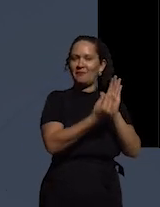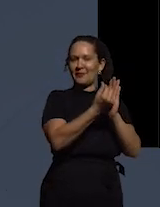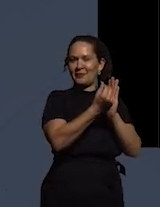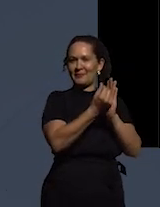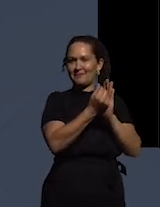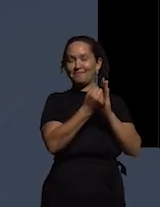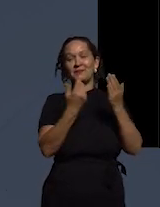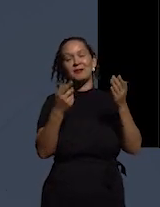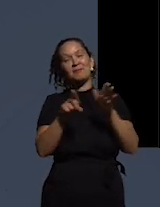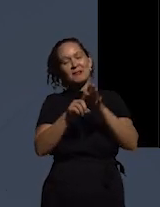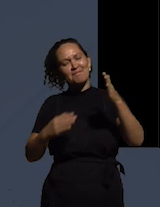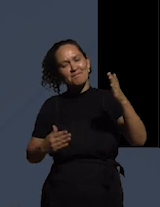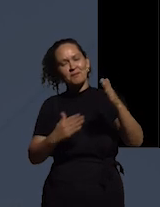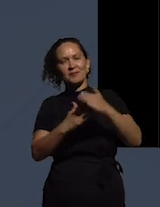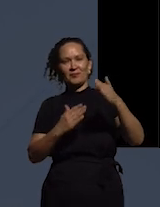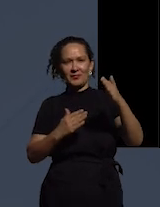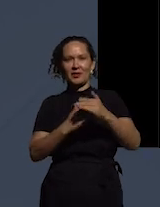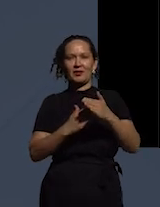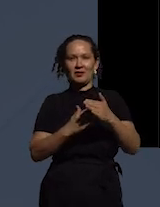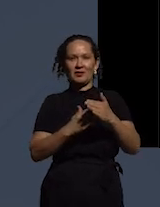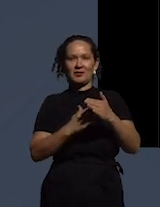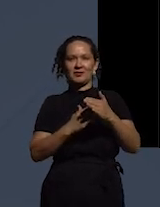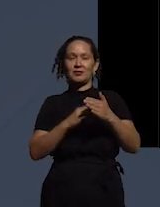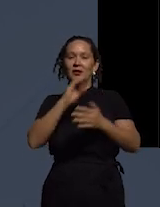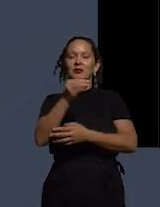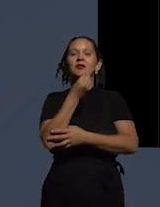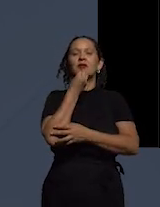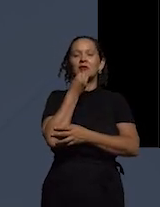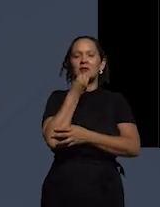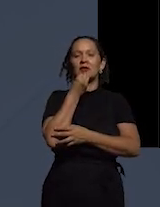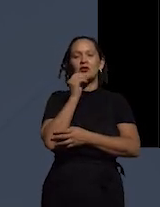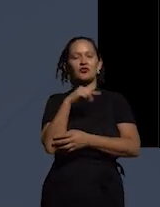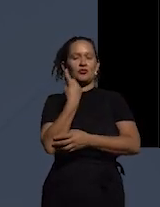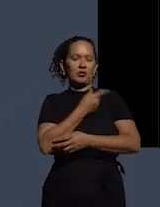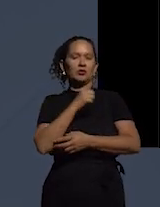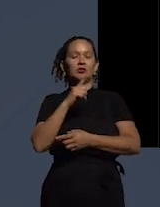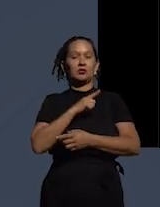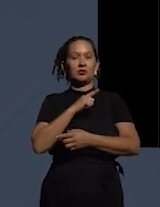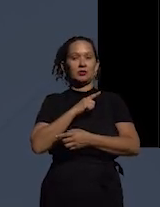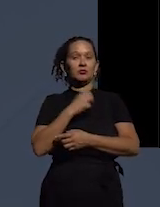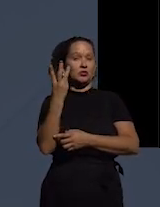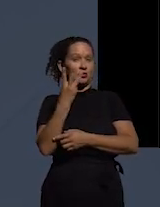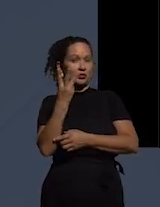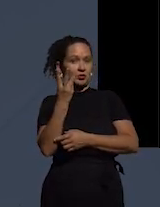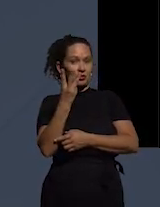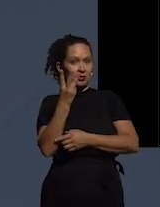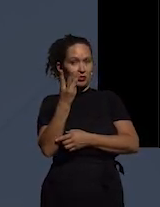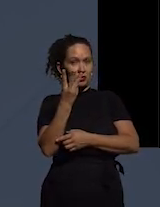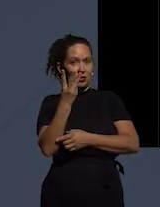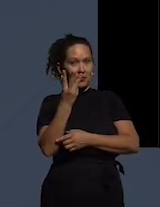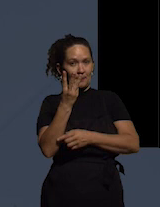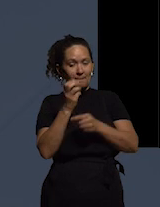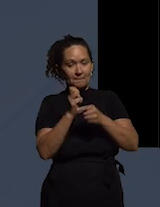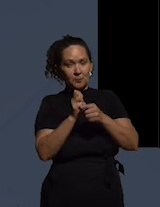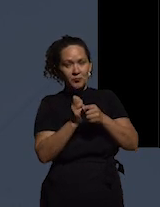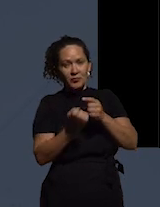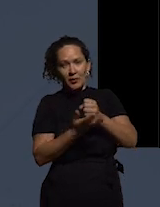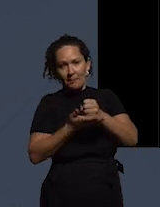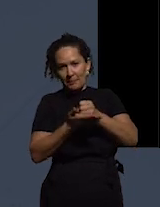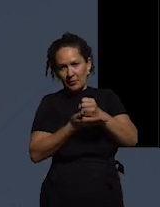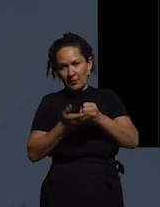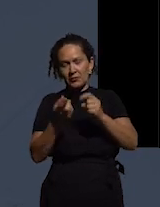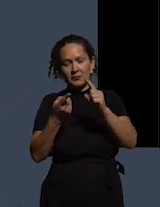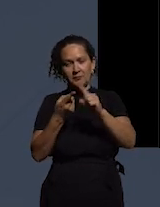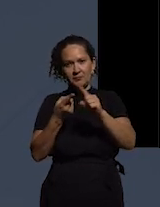limitantes restrições nessas oportunidades nós temos três pilares que são o